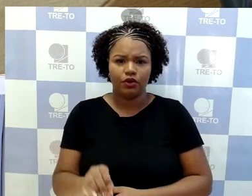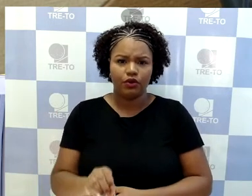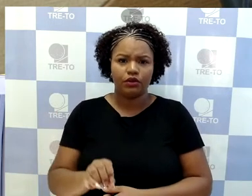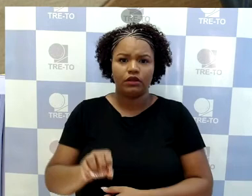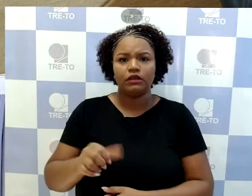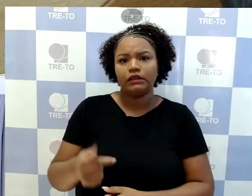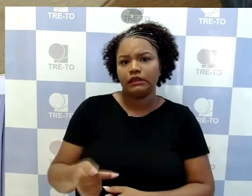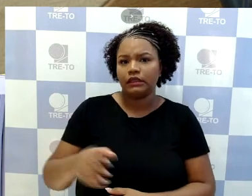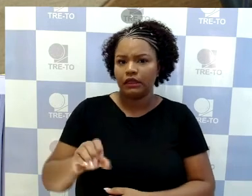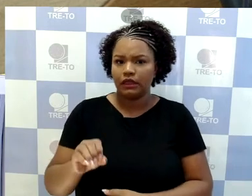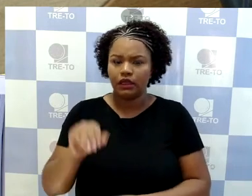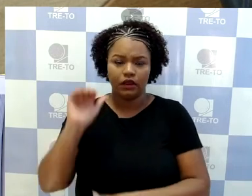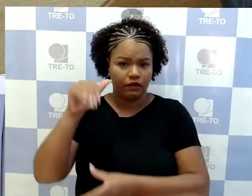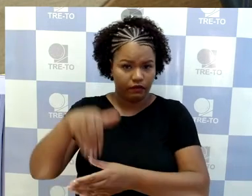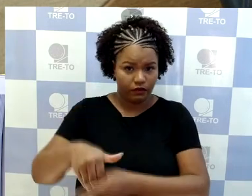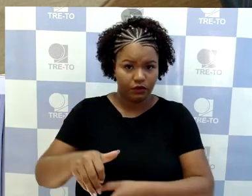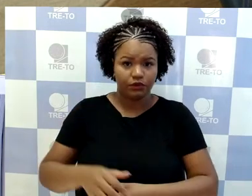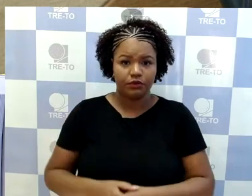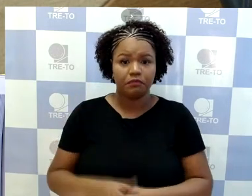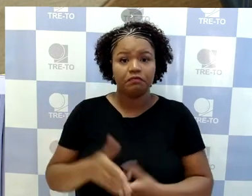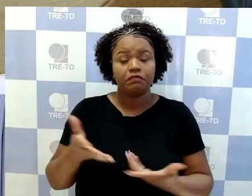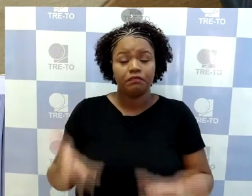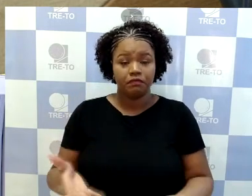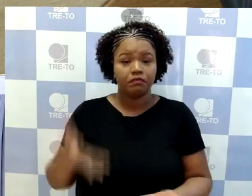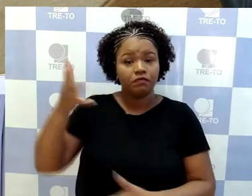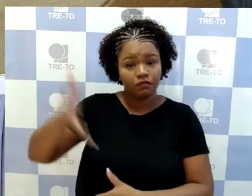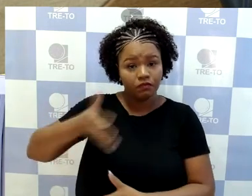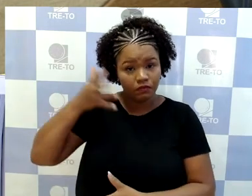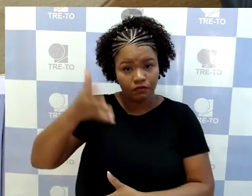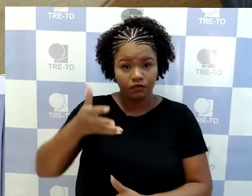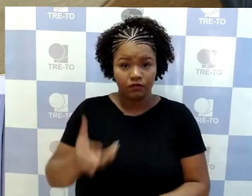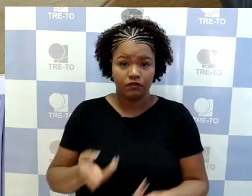Eu passo a palavra, então, ao relator.